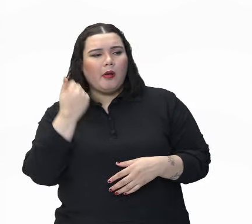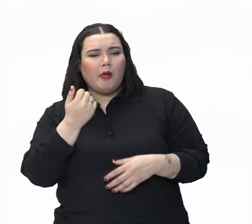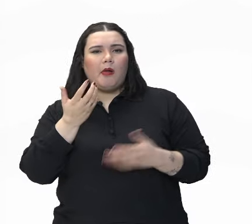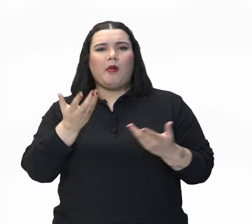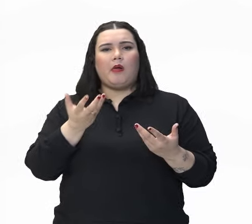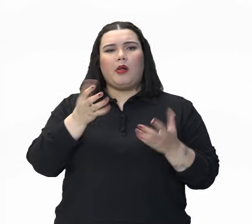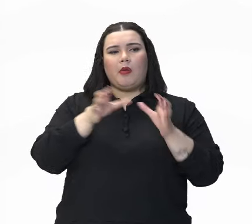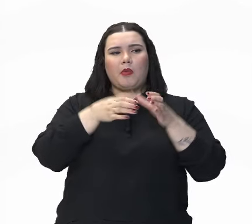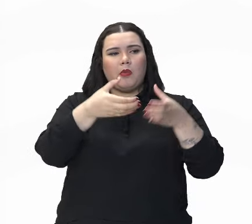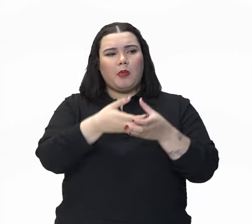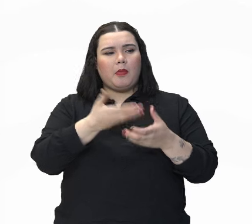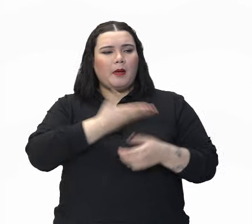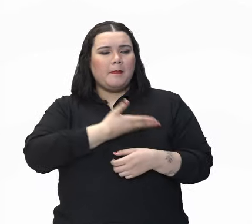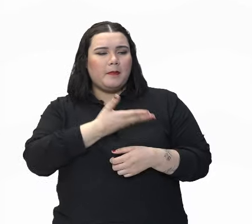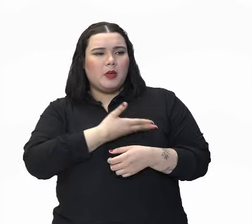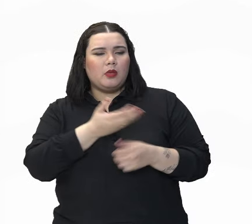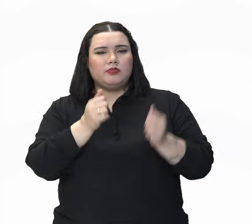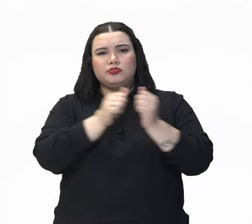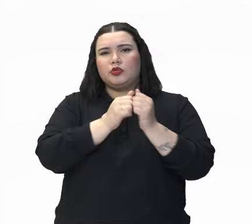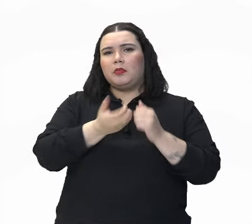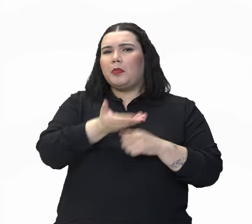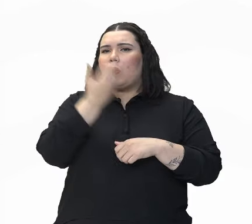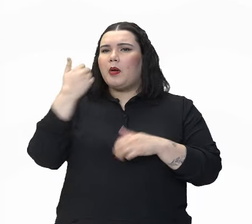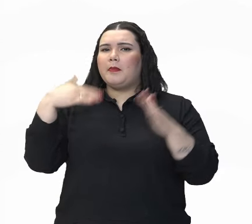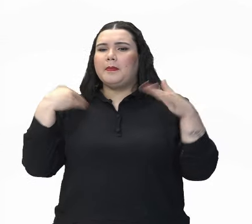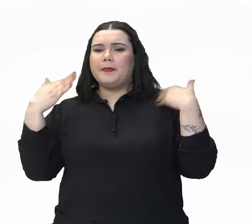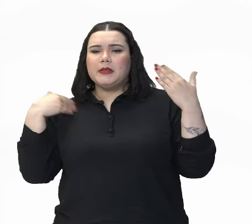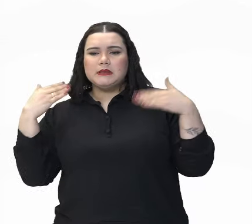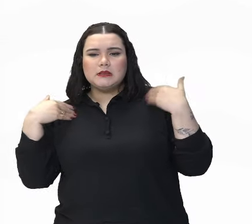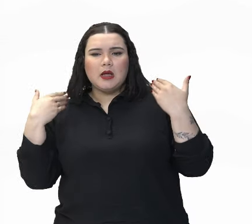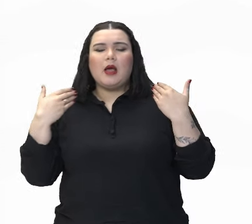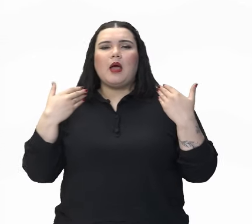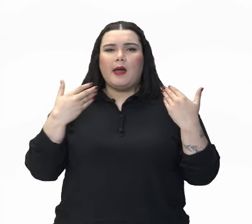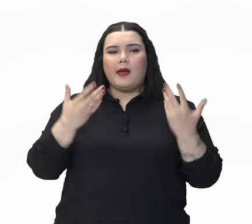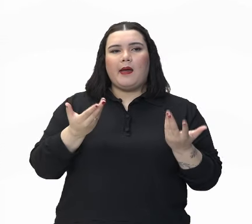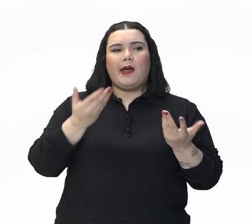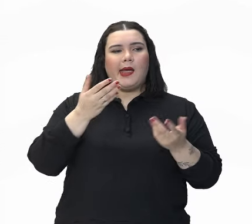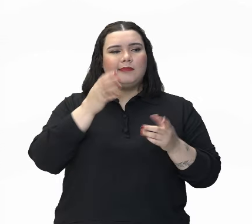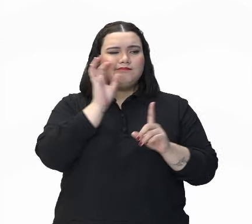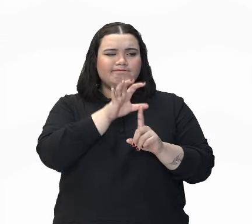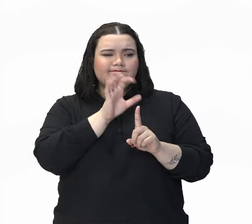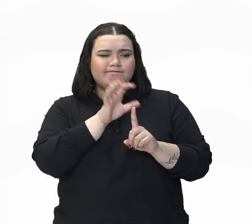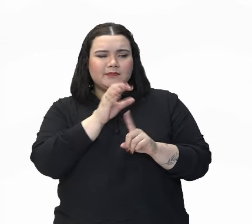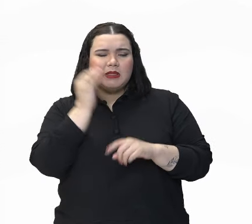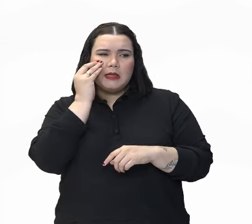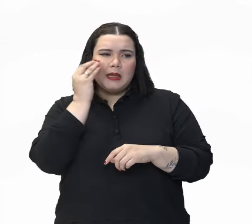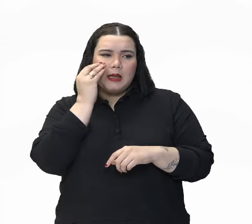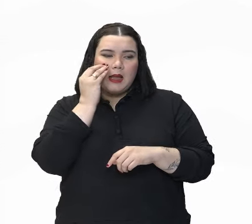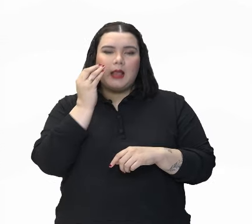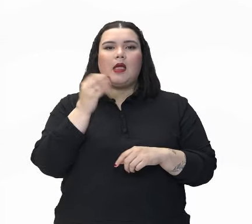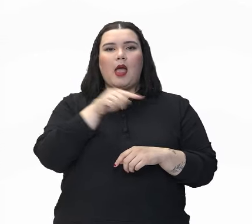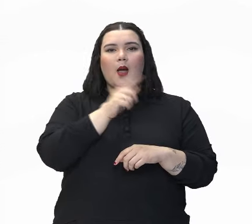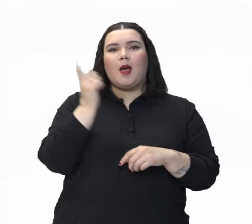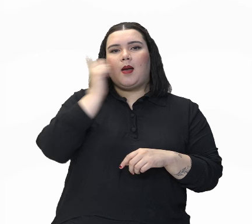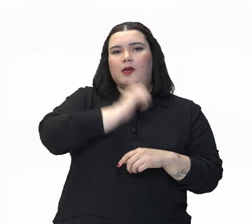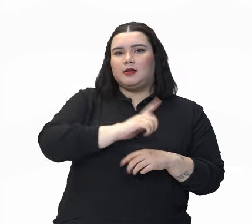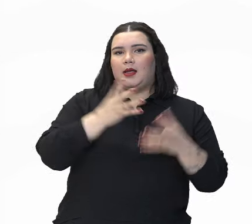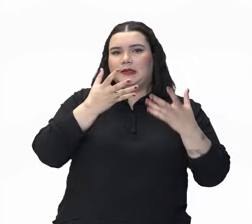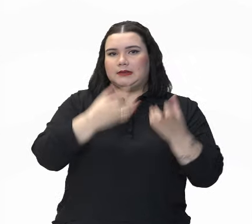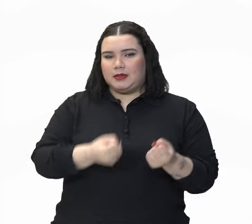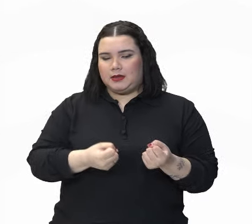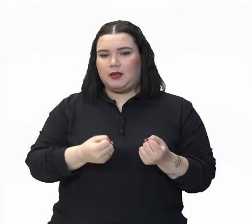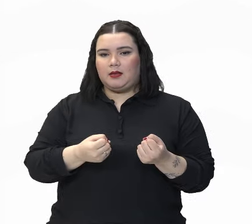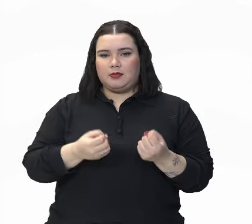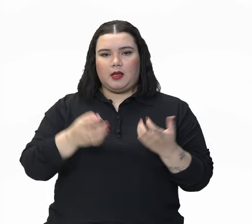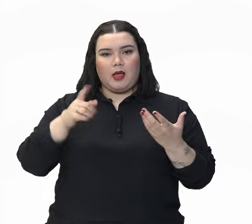-los para fazer determinada coisa, para sair com você final de semana. Mas vai ter, sim, essa intenção, né?